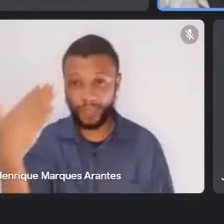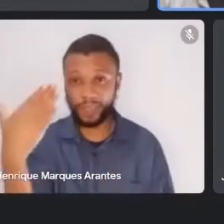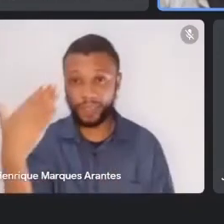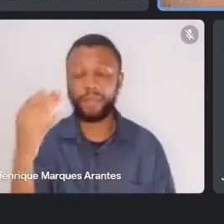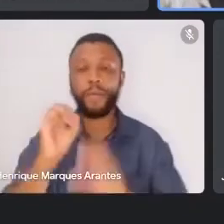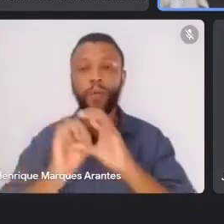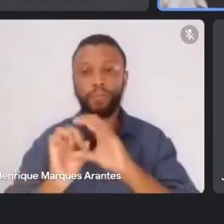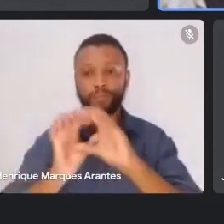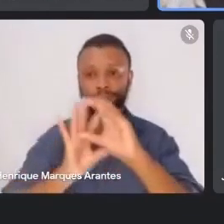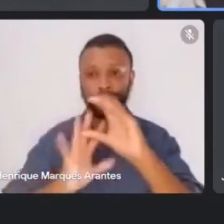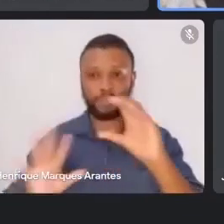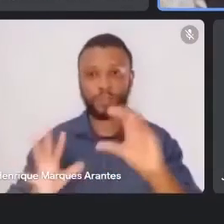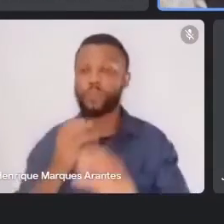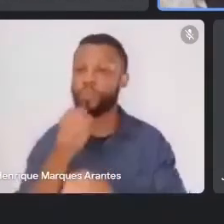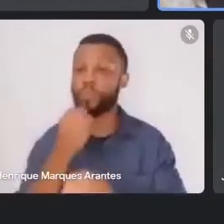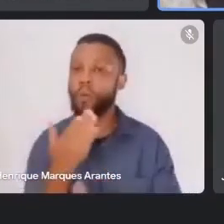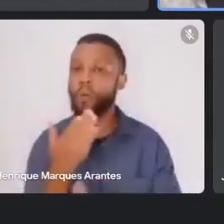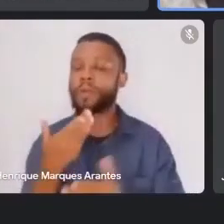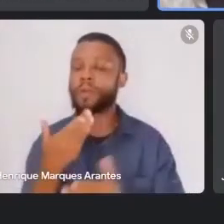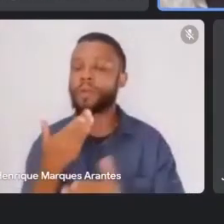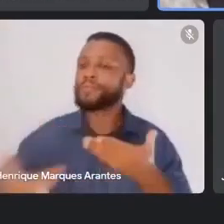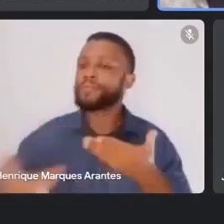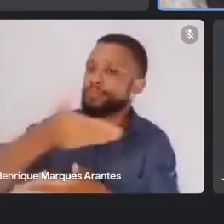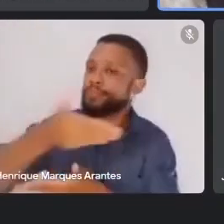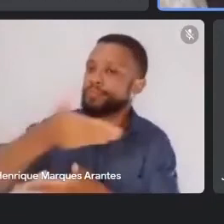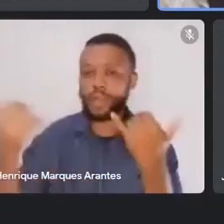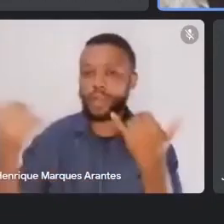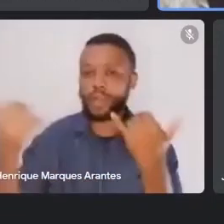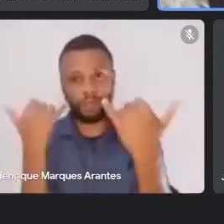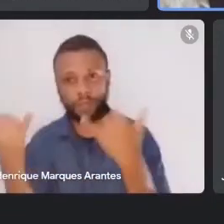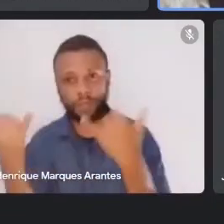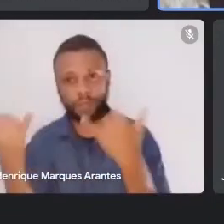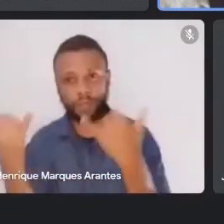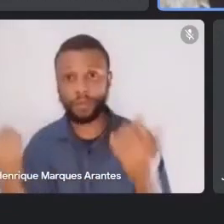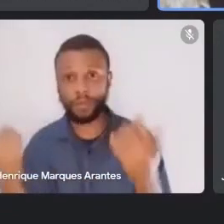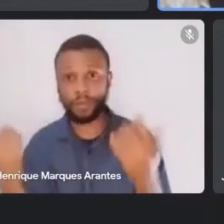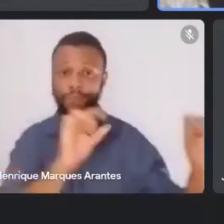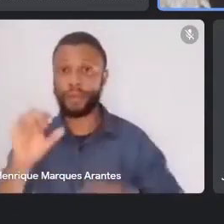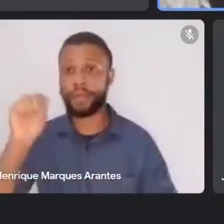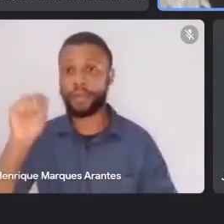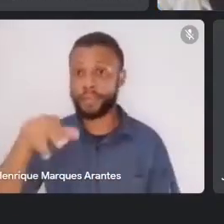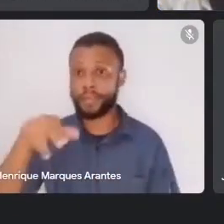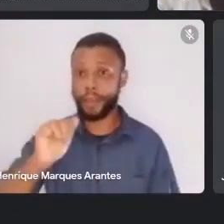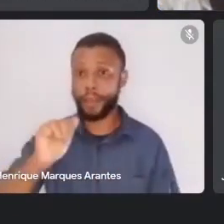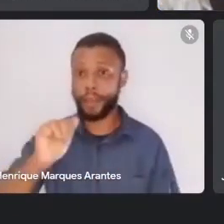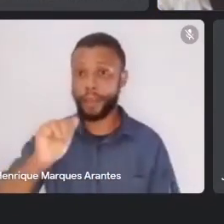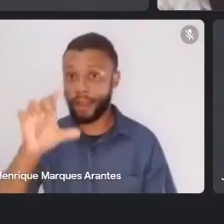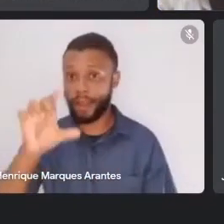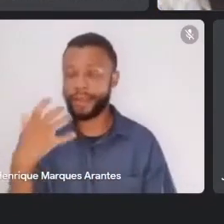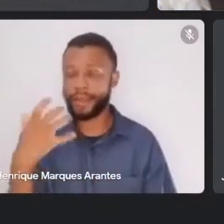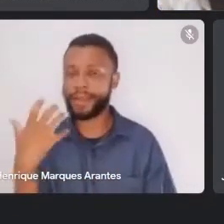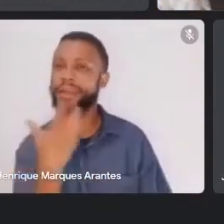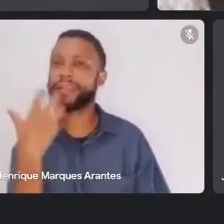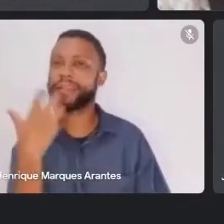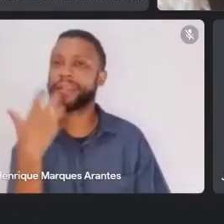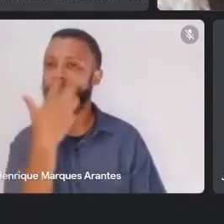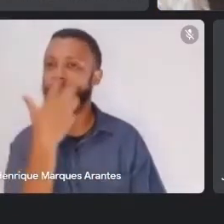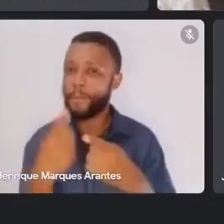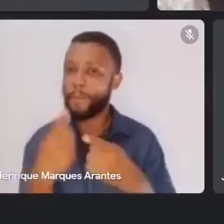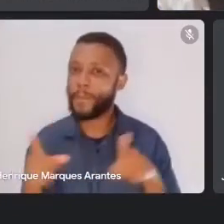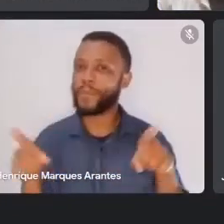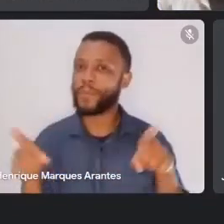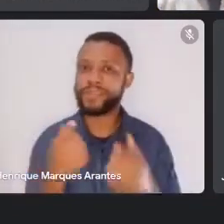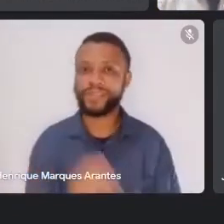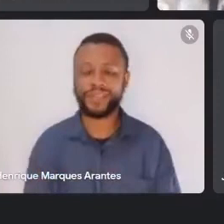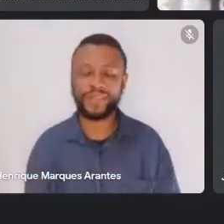legal, a gente está trocando aí. Então, vamos a Anabelle cantando os sertões. Gente, olha só, vocês são